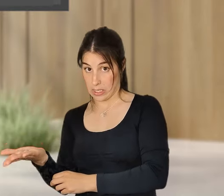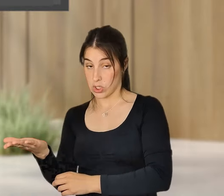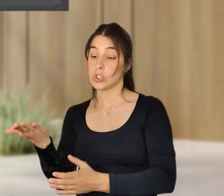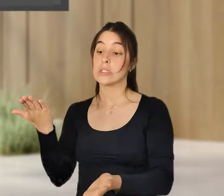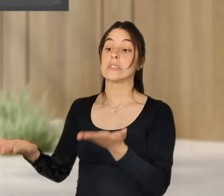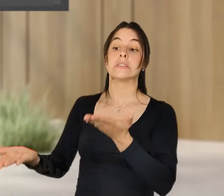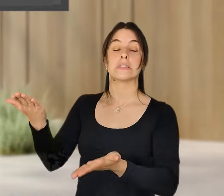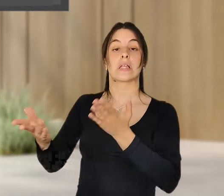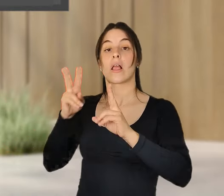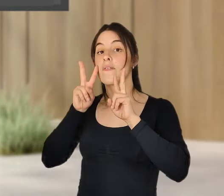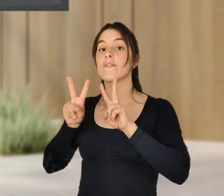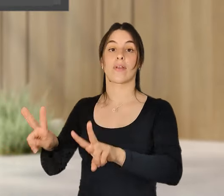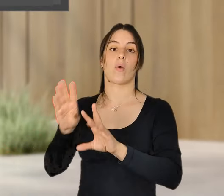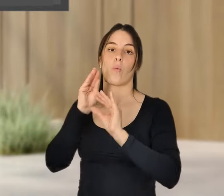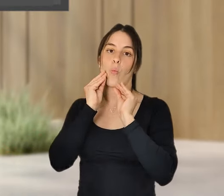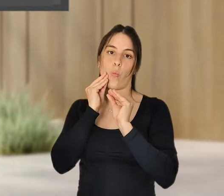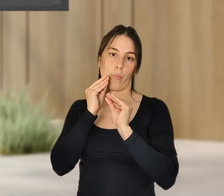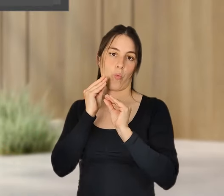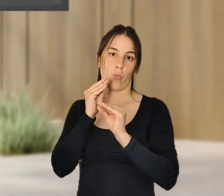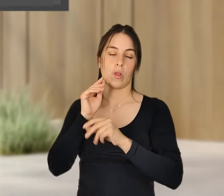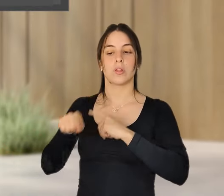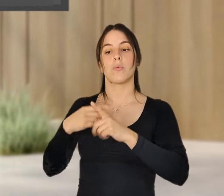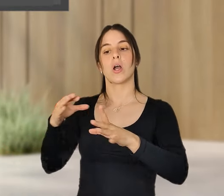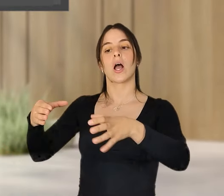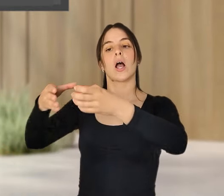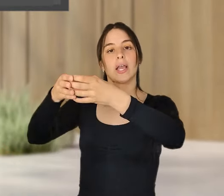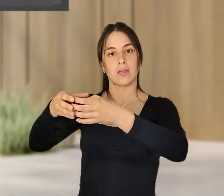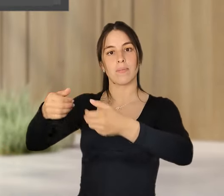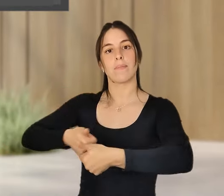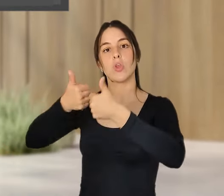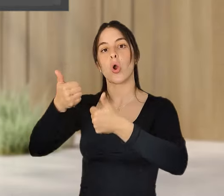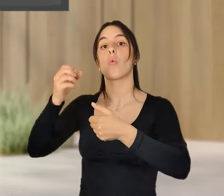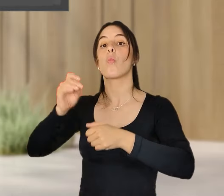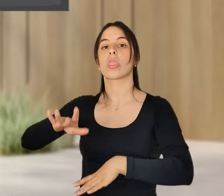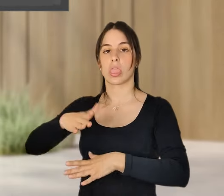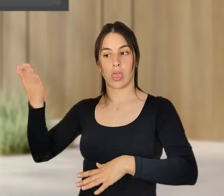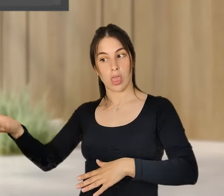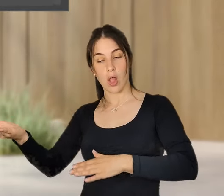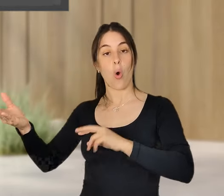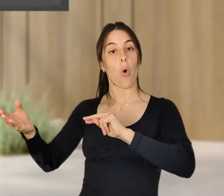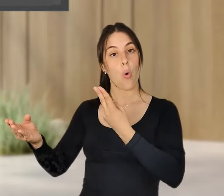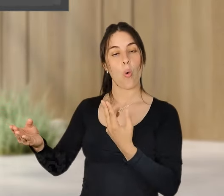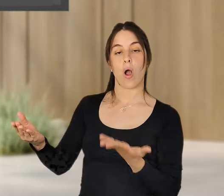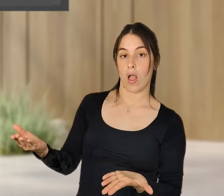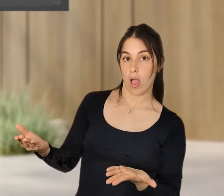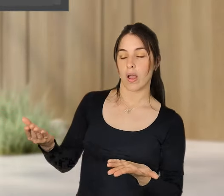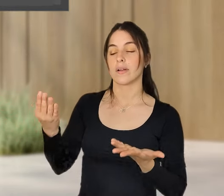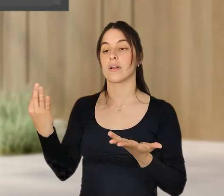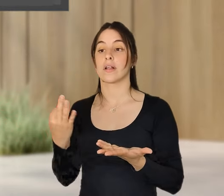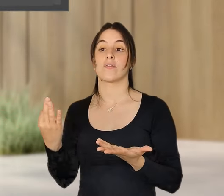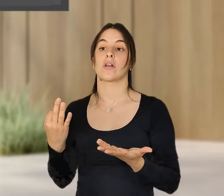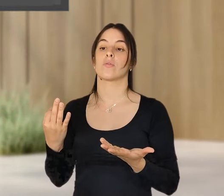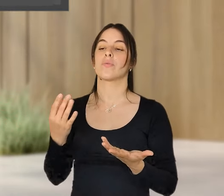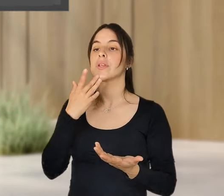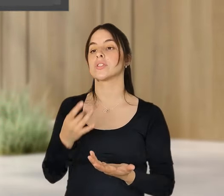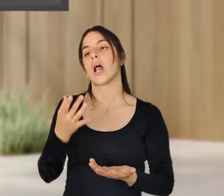indicadores para fazer a avaliação e não deixar-me errado aquele aspecto subjetivo de